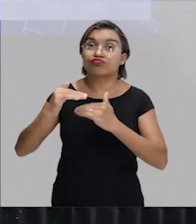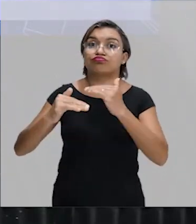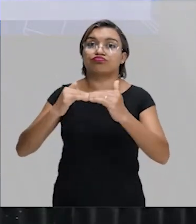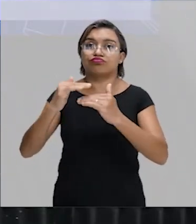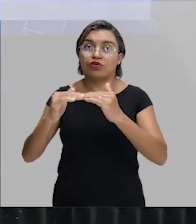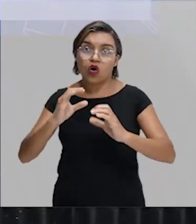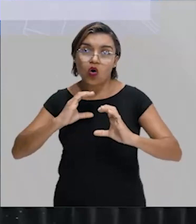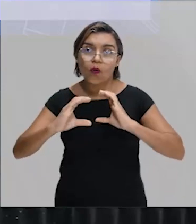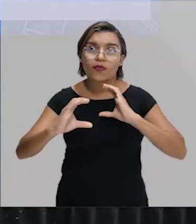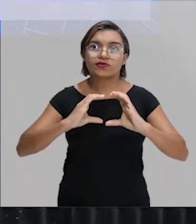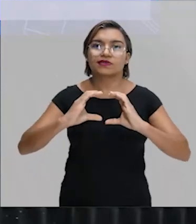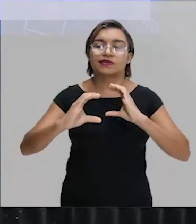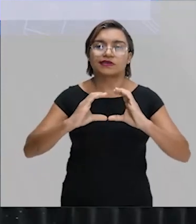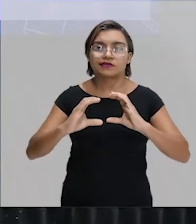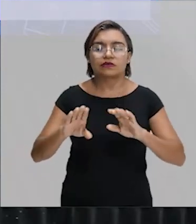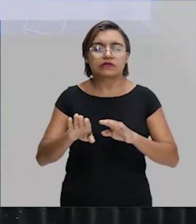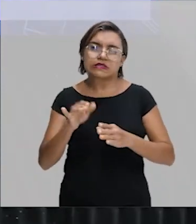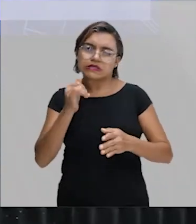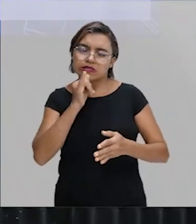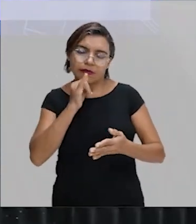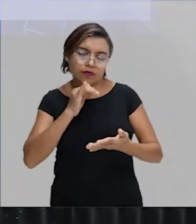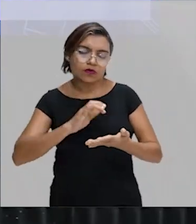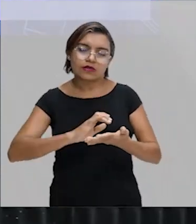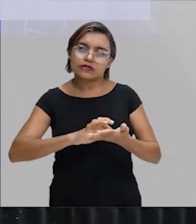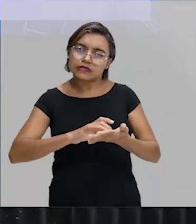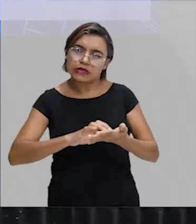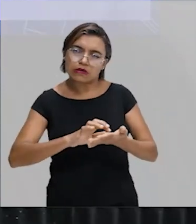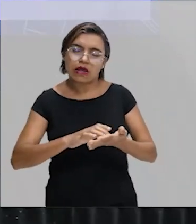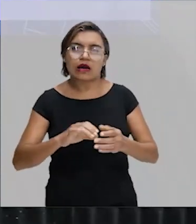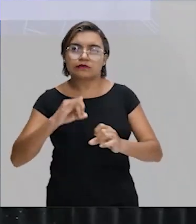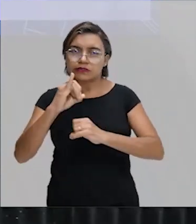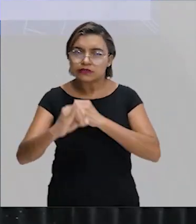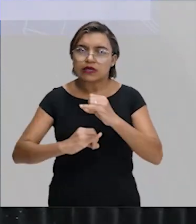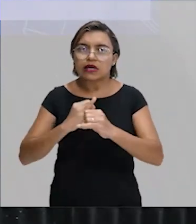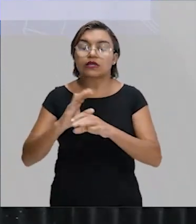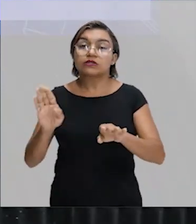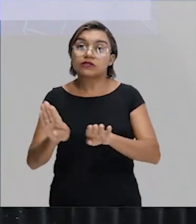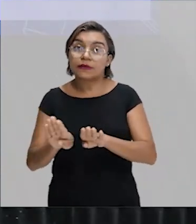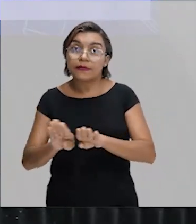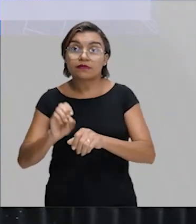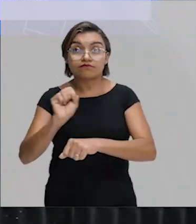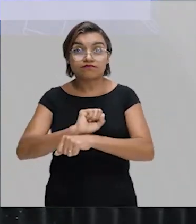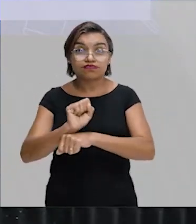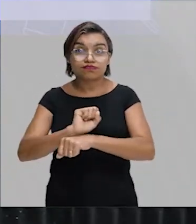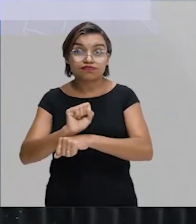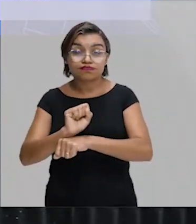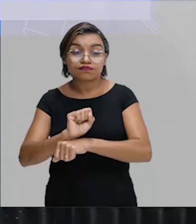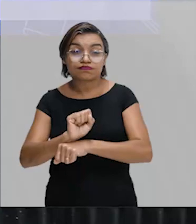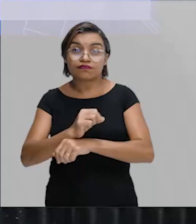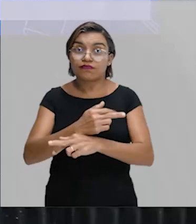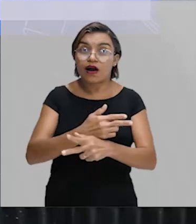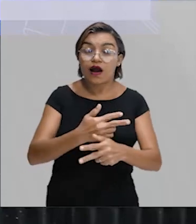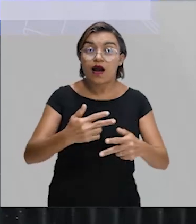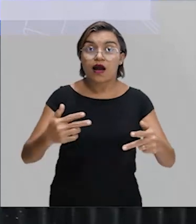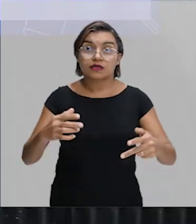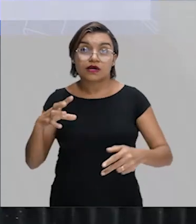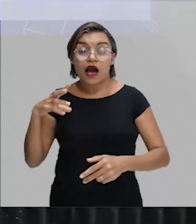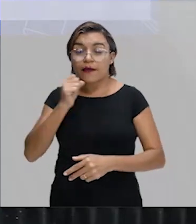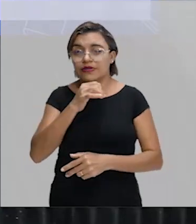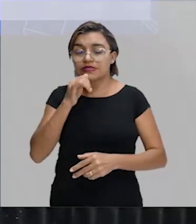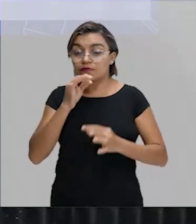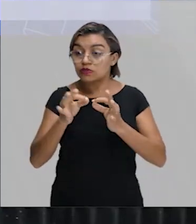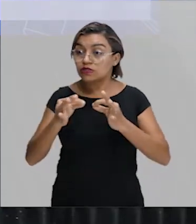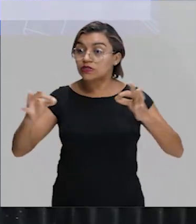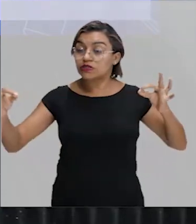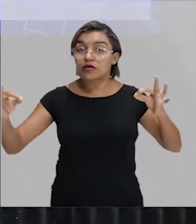comunicação, celular, a internet e também de meios de transporte cada vez mais rápidos, que fazem com que as distâncias